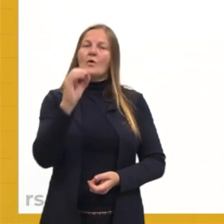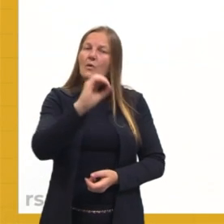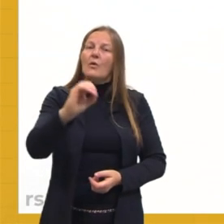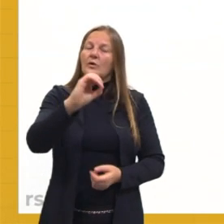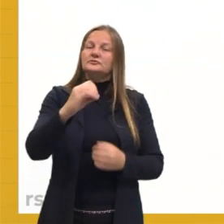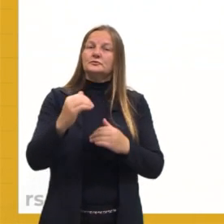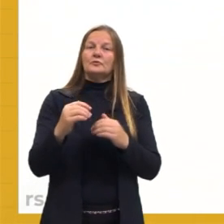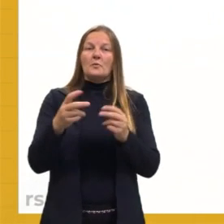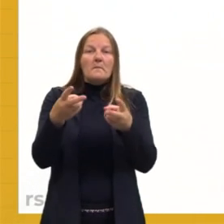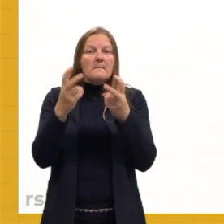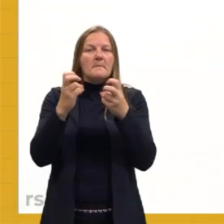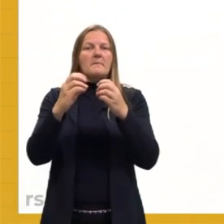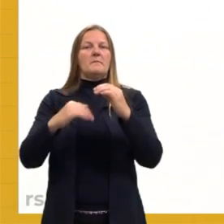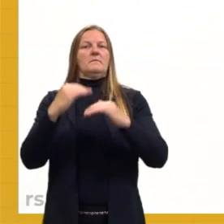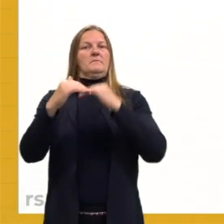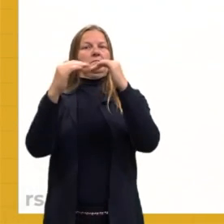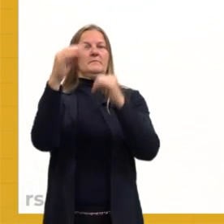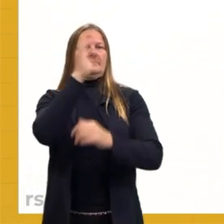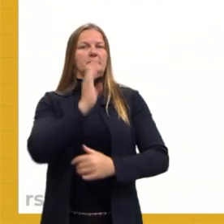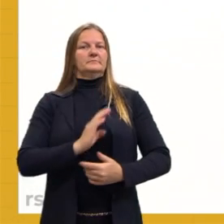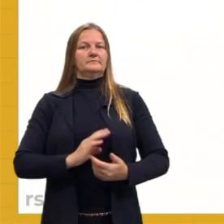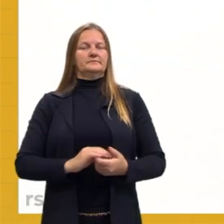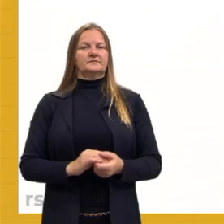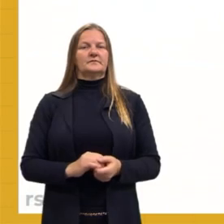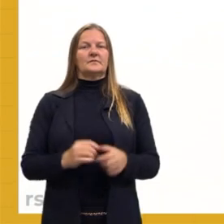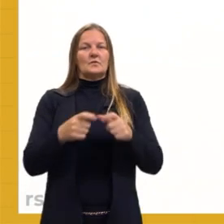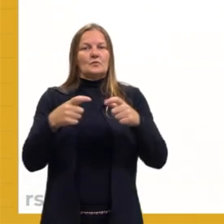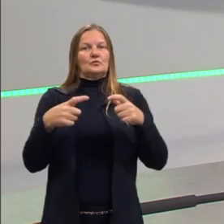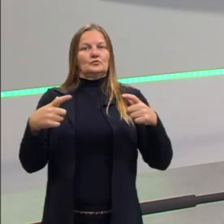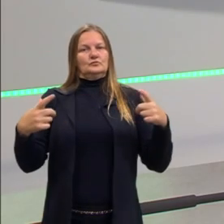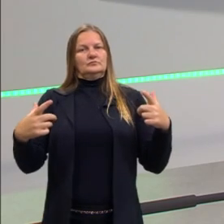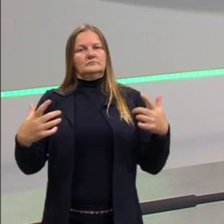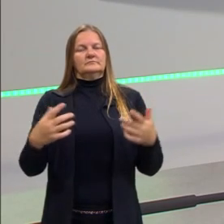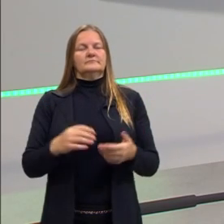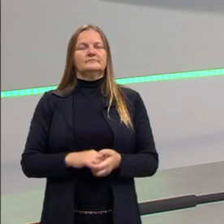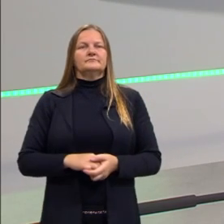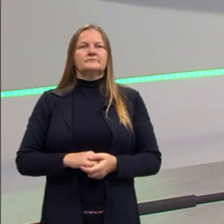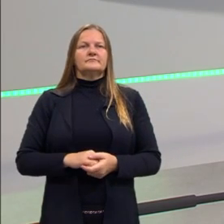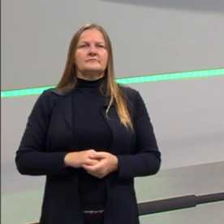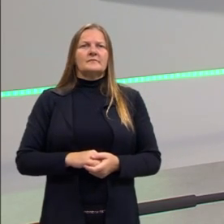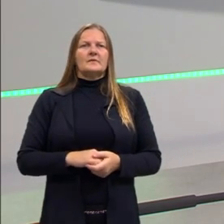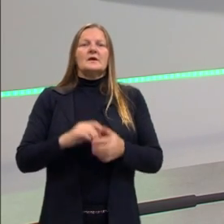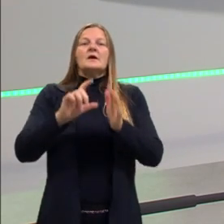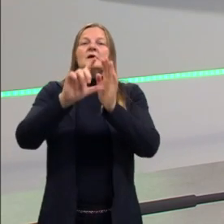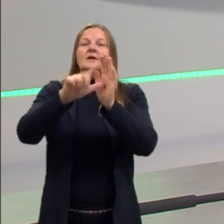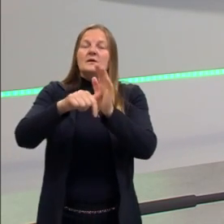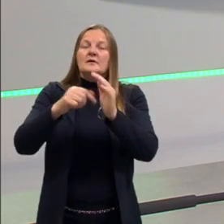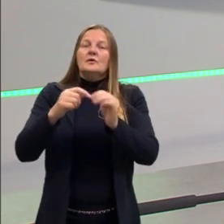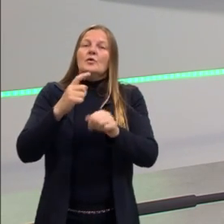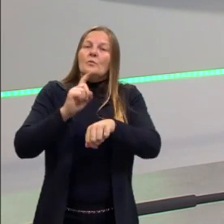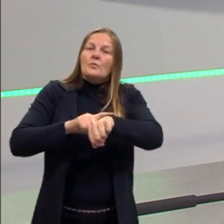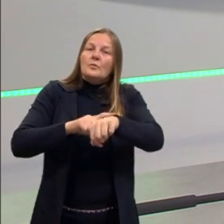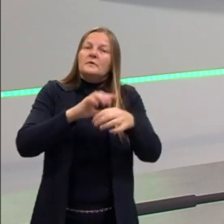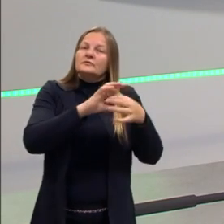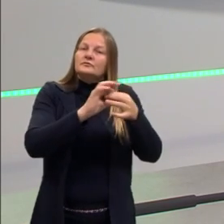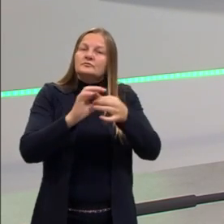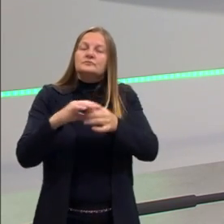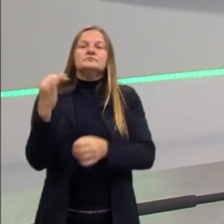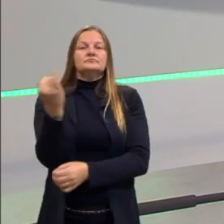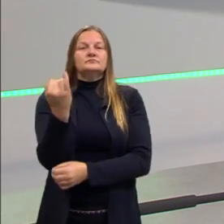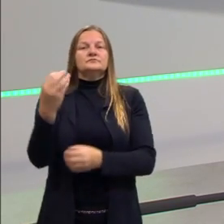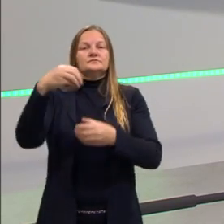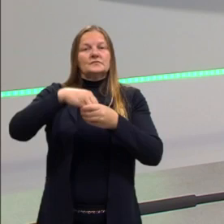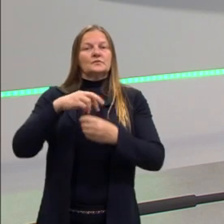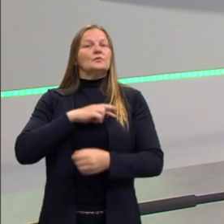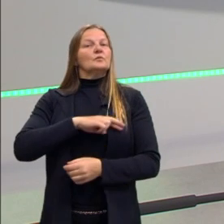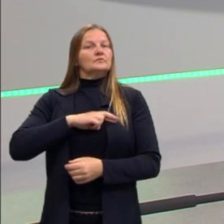para o Brasil, que ainda está crescendo. Depois, nós passamos por um outro momento que é superimportante dentro